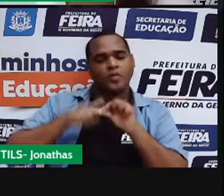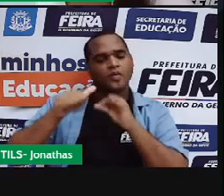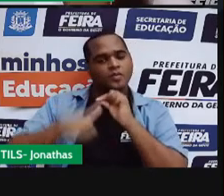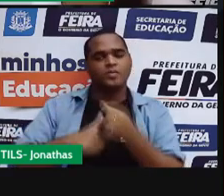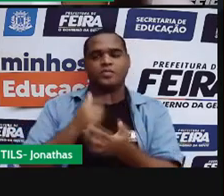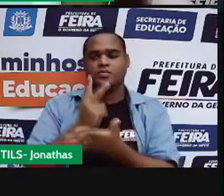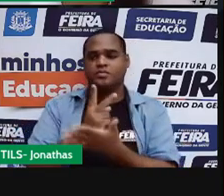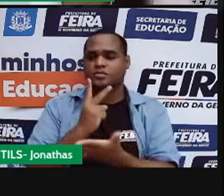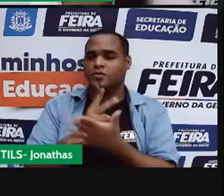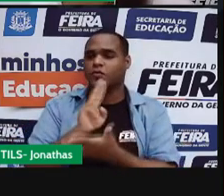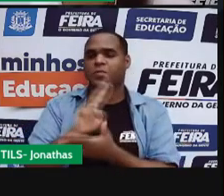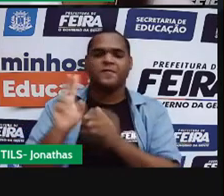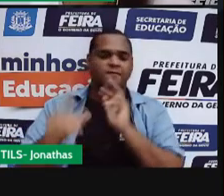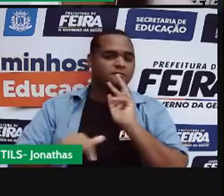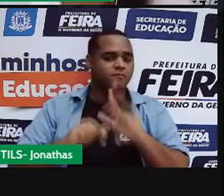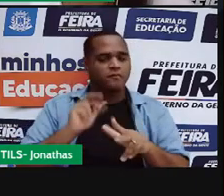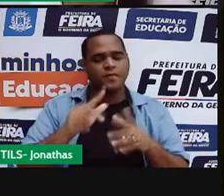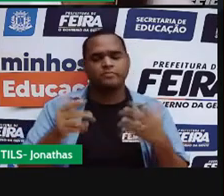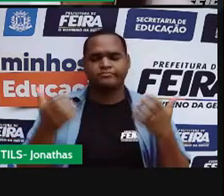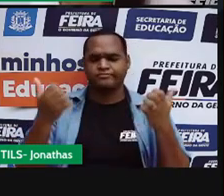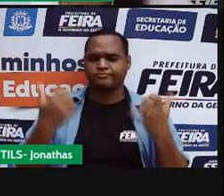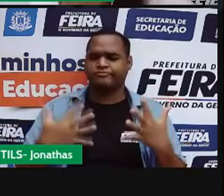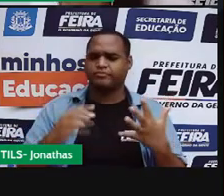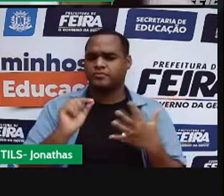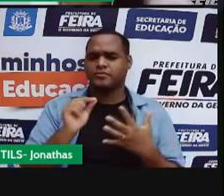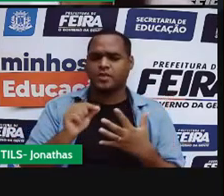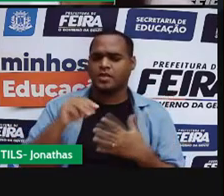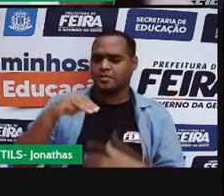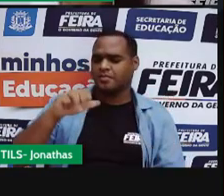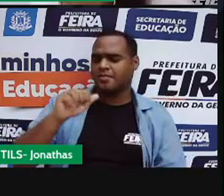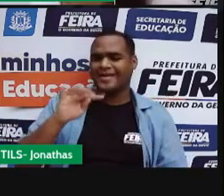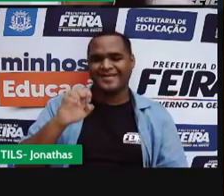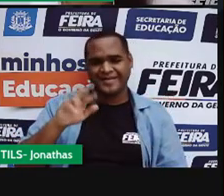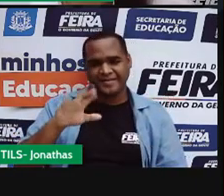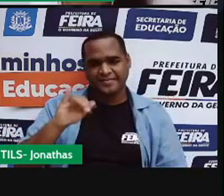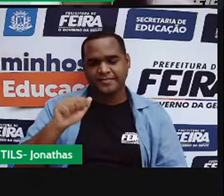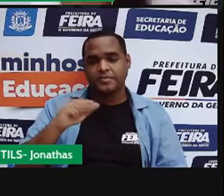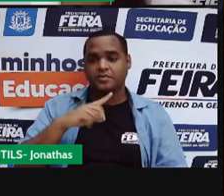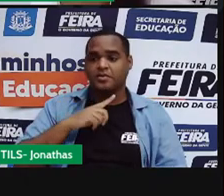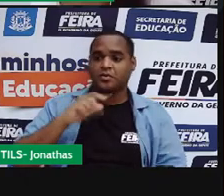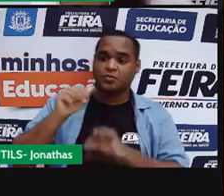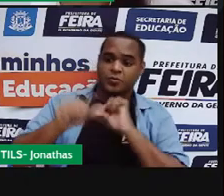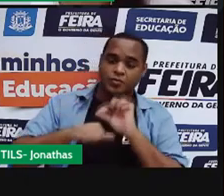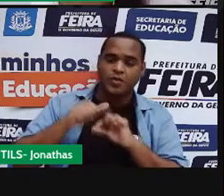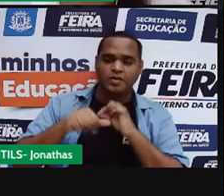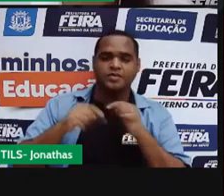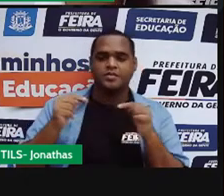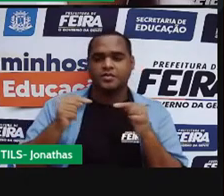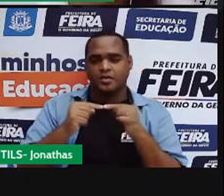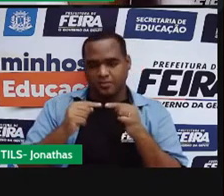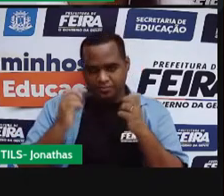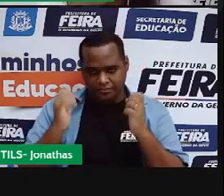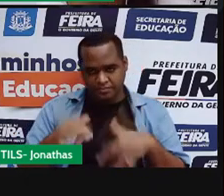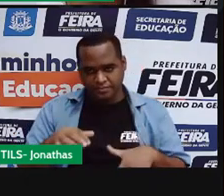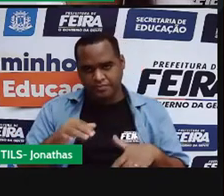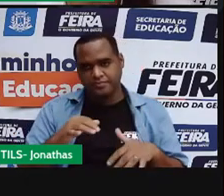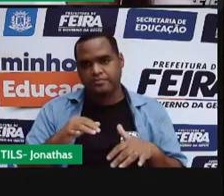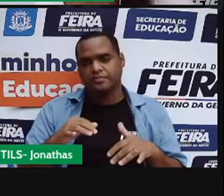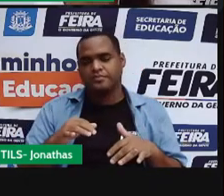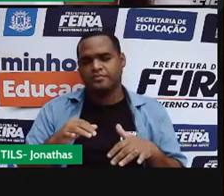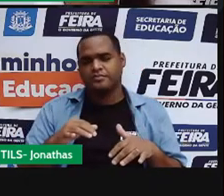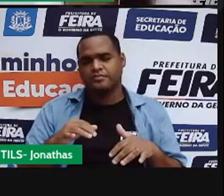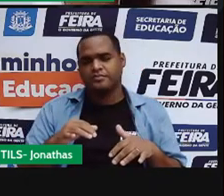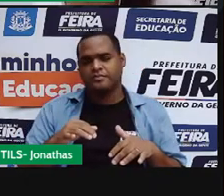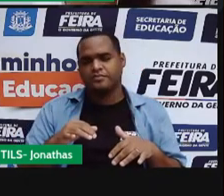nome diferente. Então quando a matéria passa do estado sólido para o estado líquido, como é o caso do gelo derretendo,